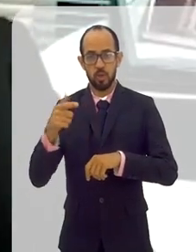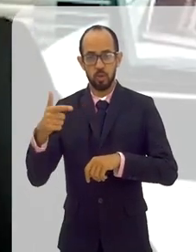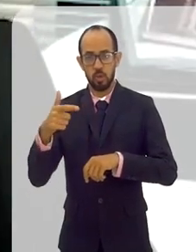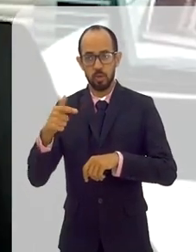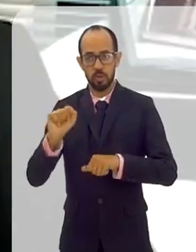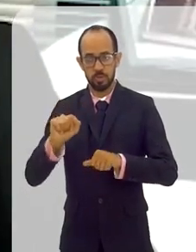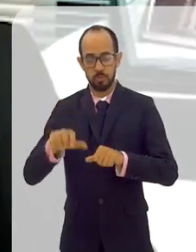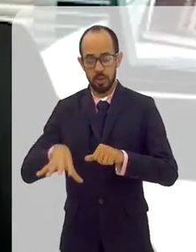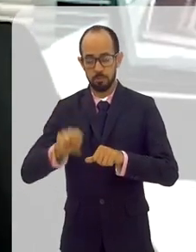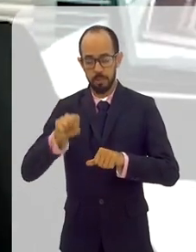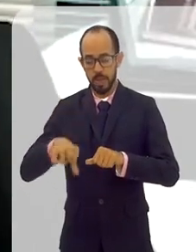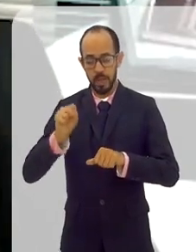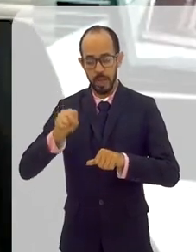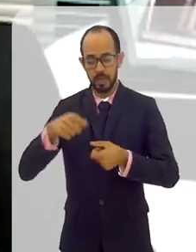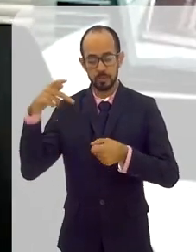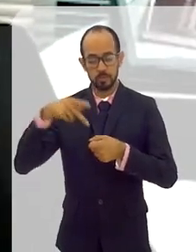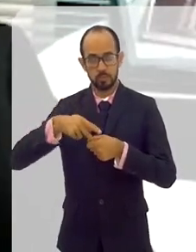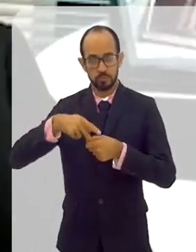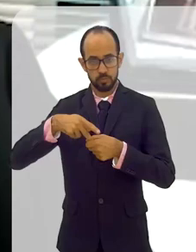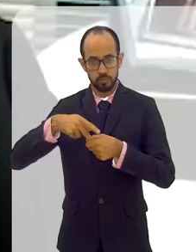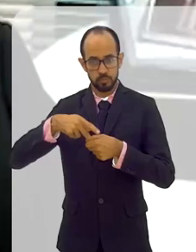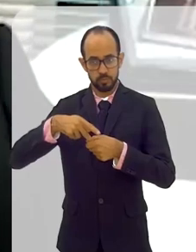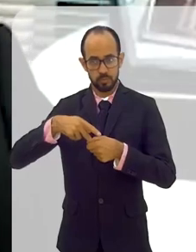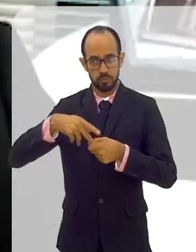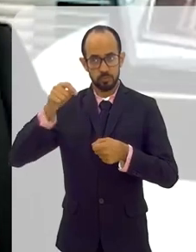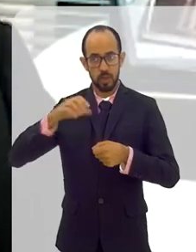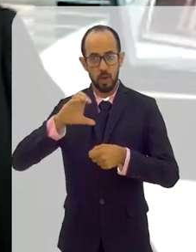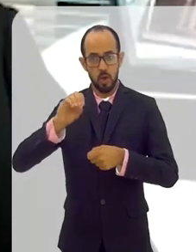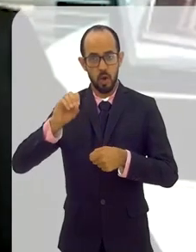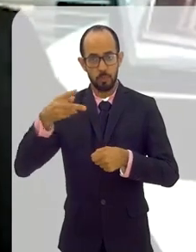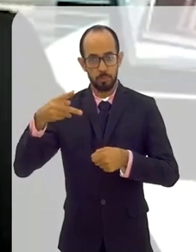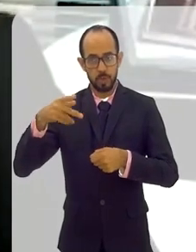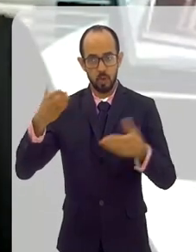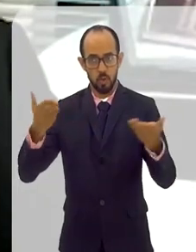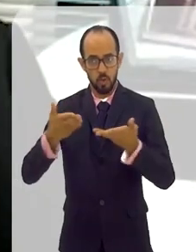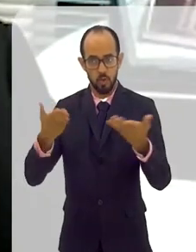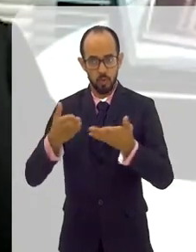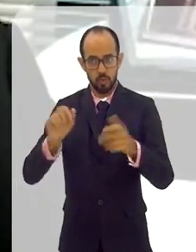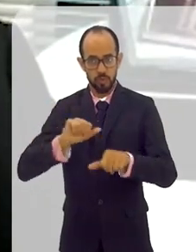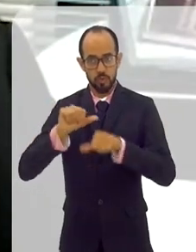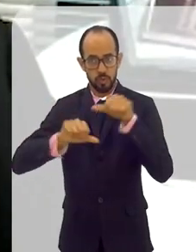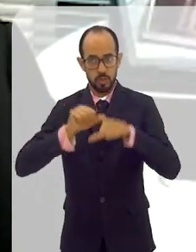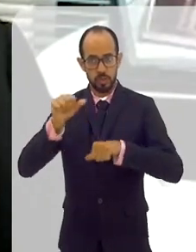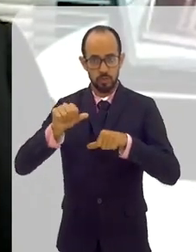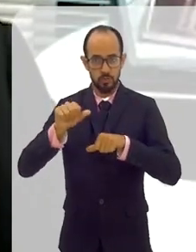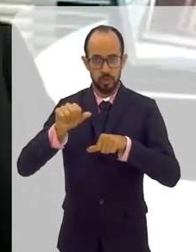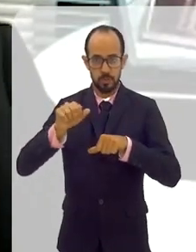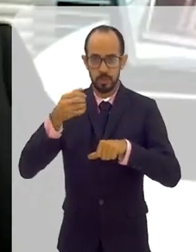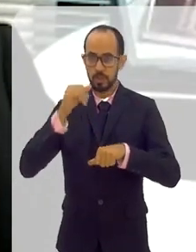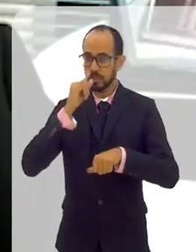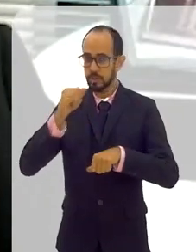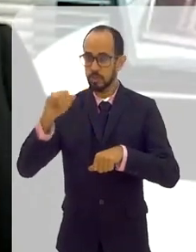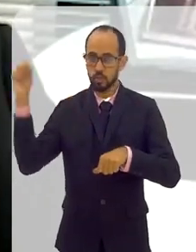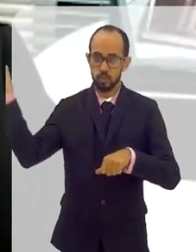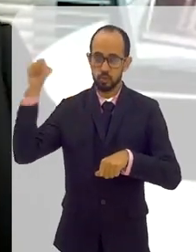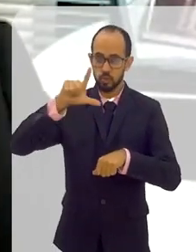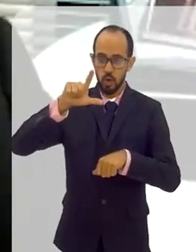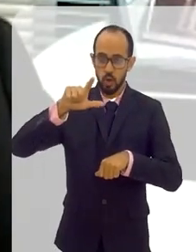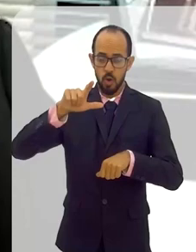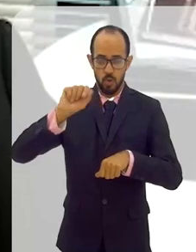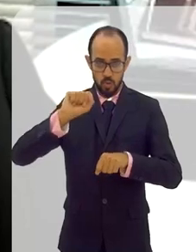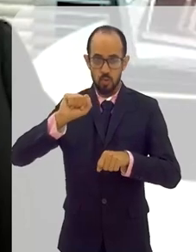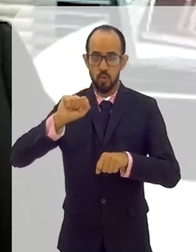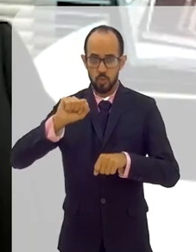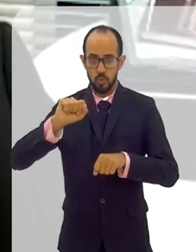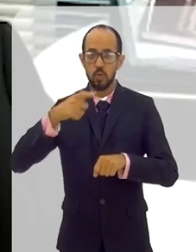carbônico que vem junto com a extração de petróleo. Por exemplo, a COP hoje tem projetos que transformam a energia solar em energia elétrica,